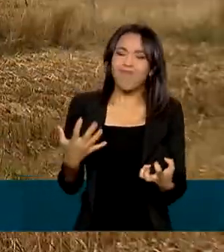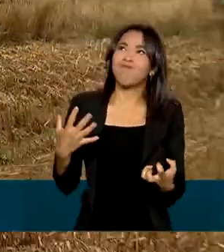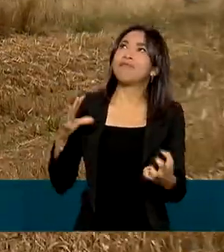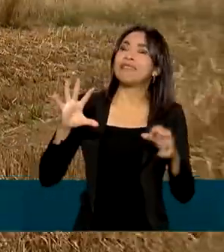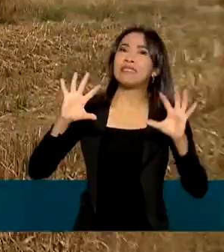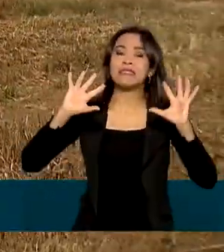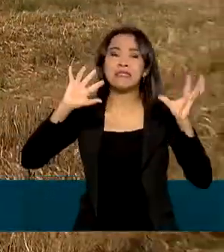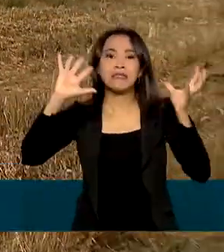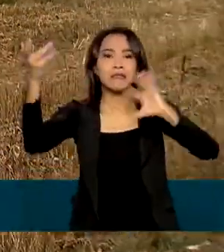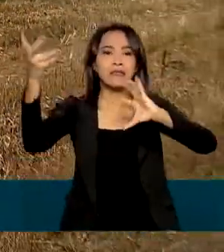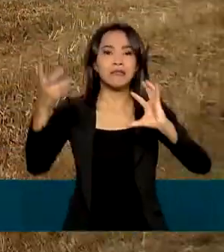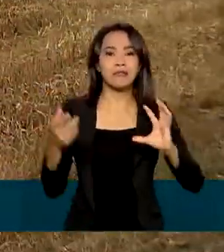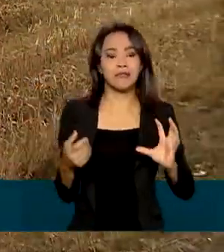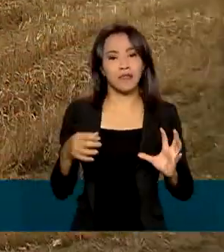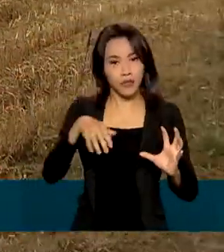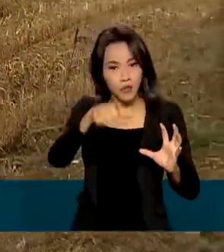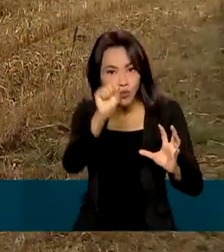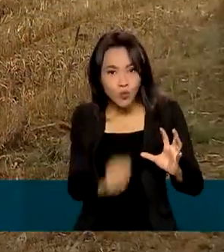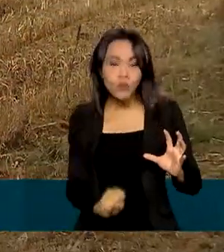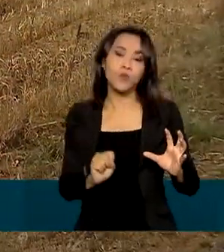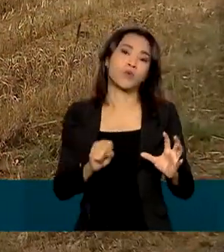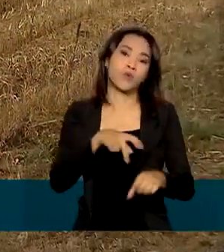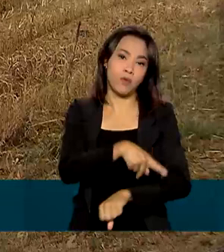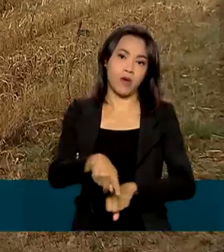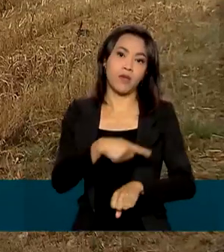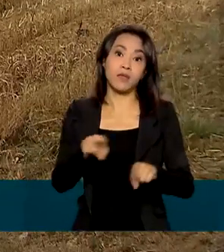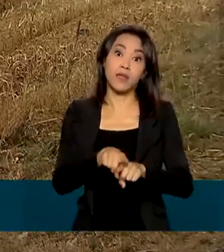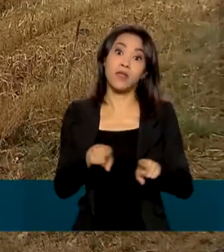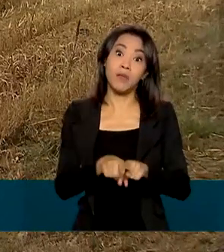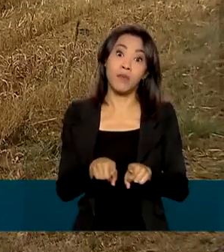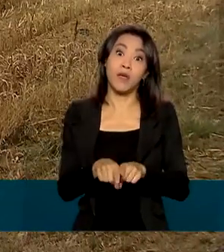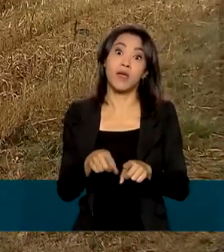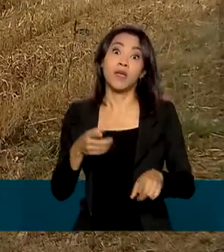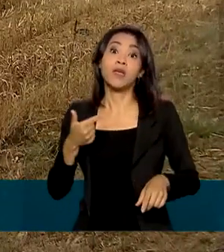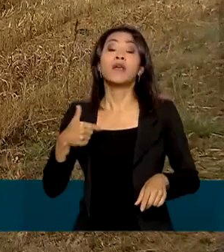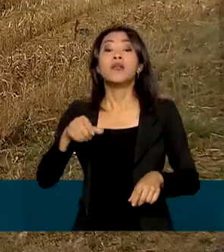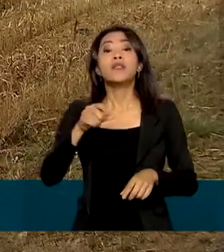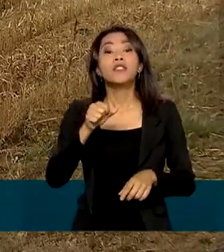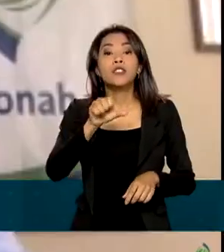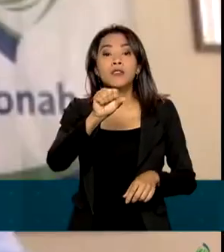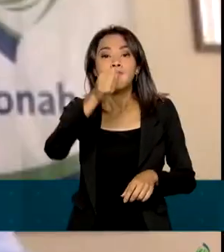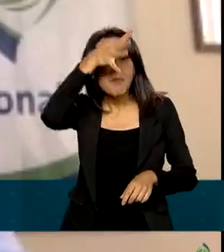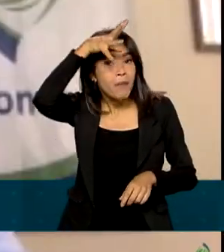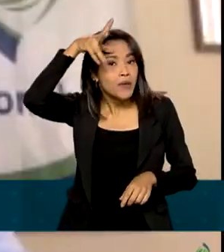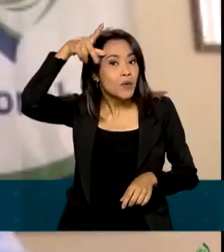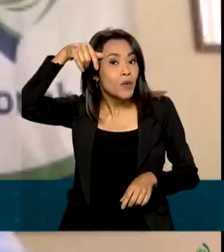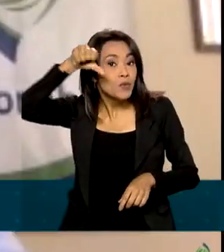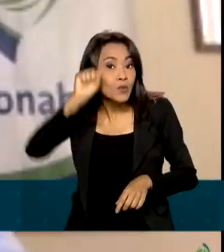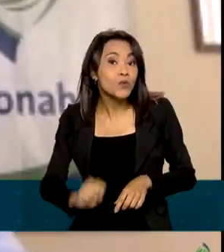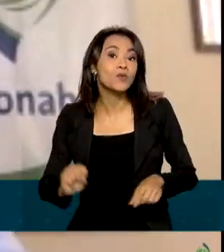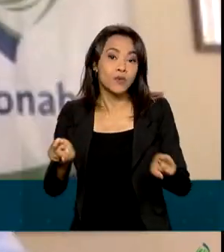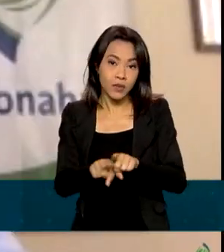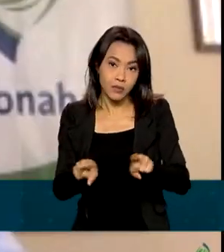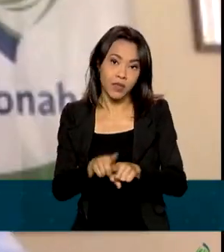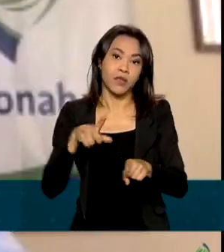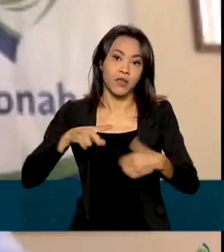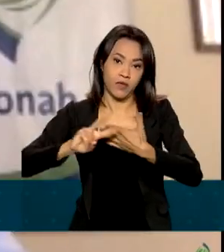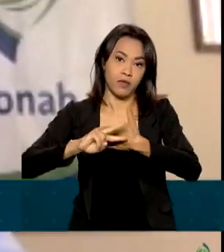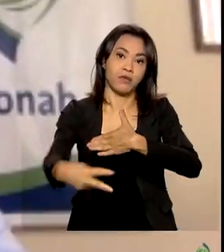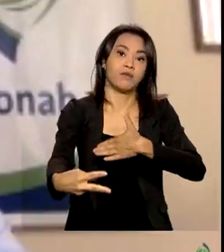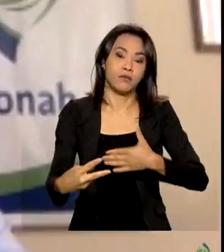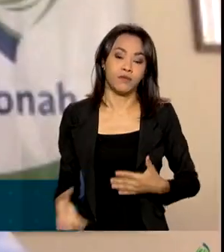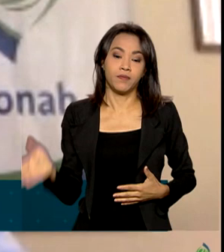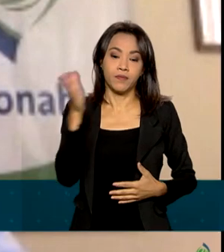os estados da região sul do país e o centro-sul de Mato Grosso do Sul. Há uma perda de 2,7